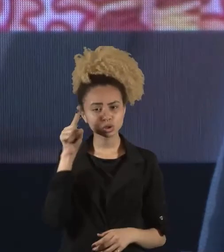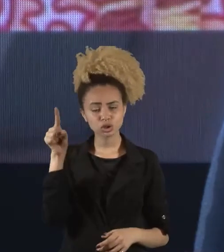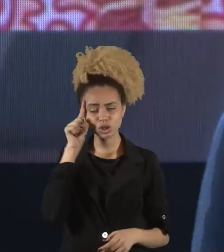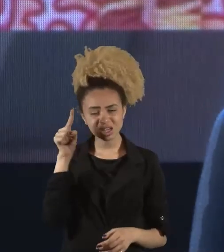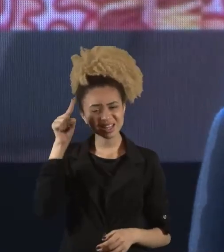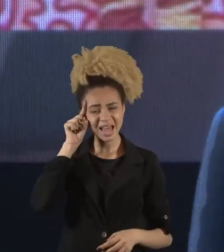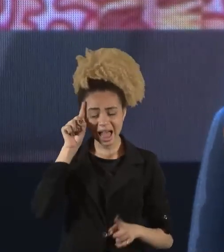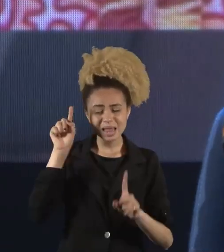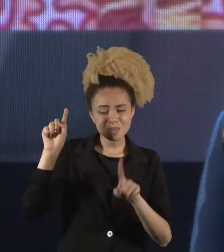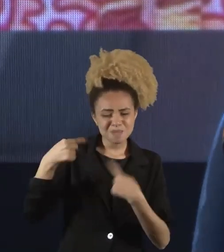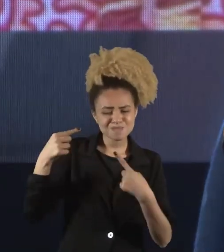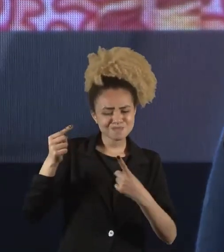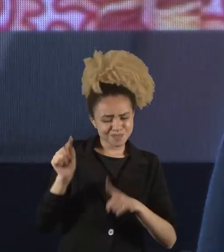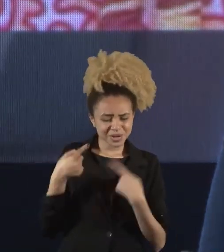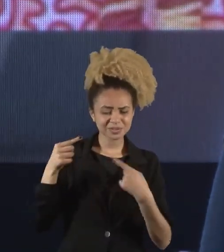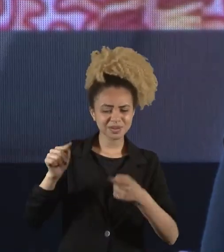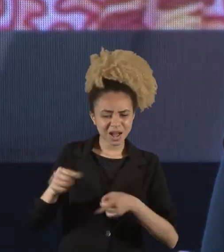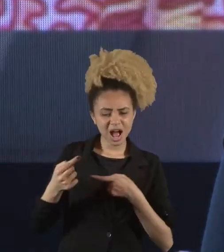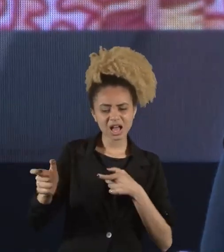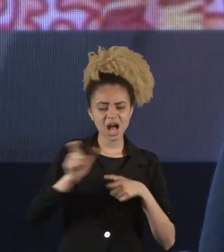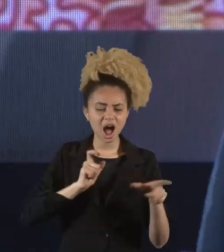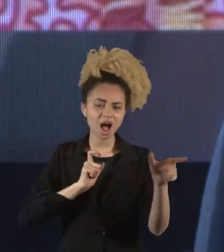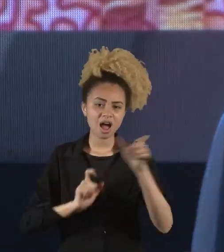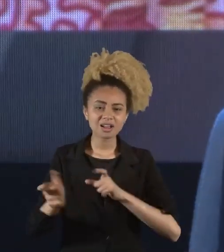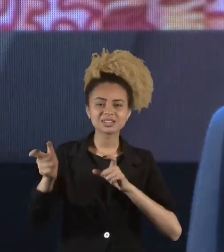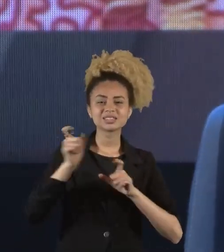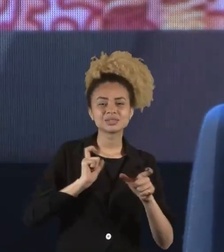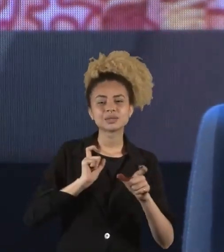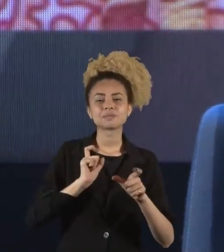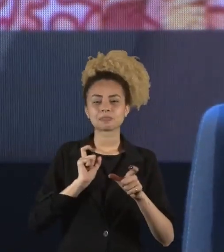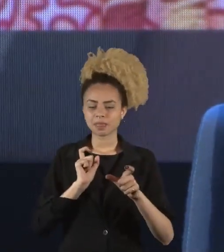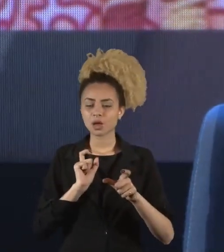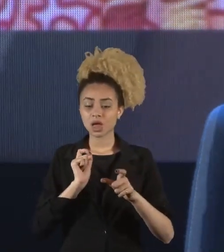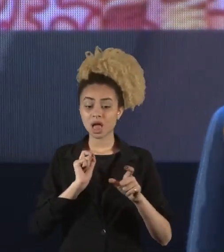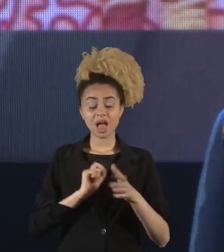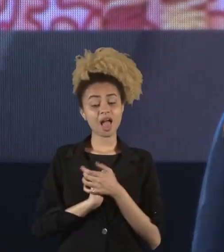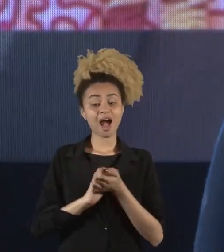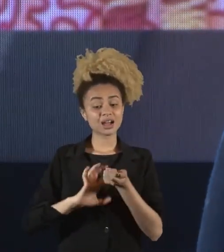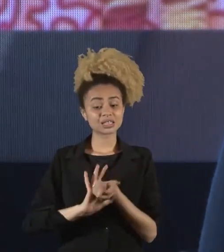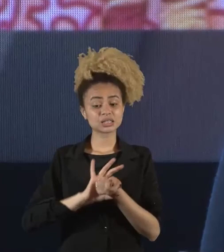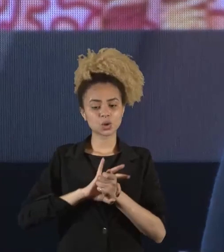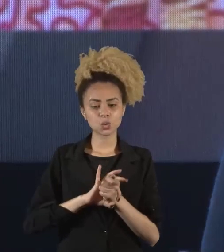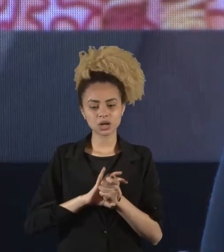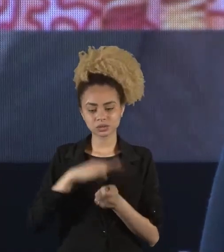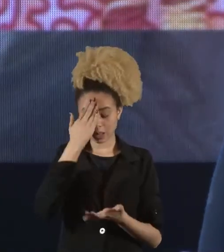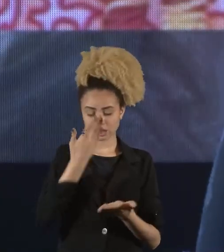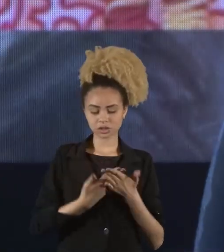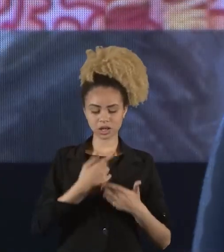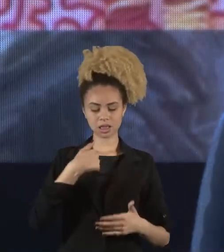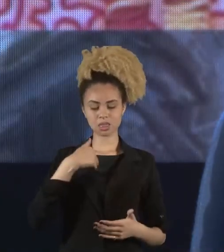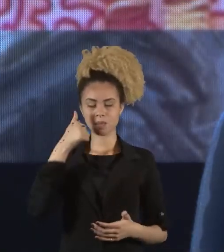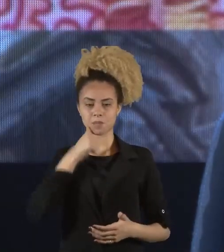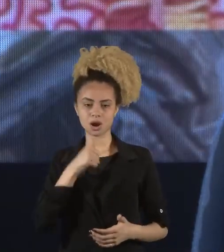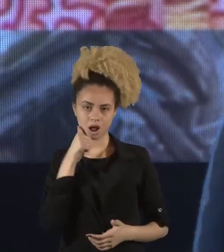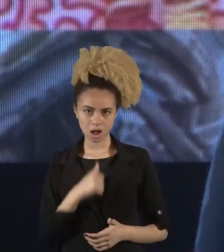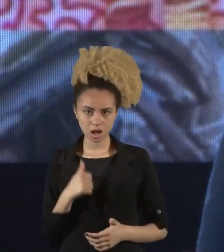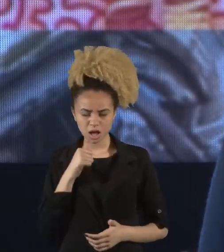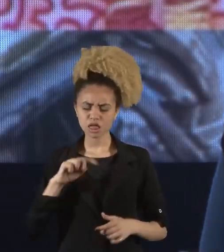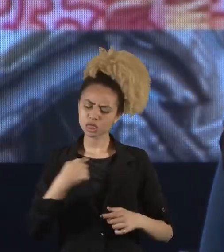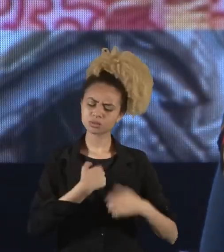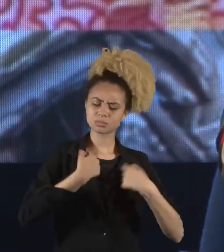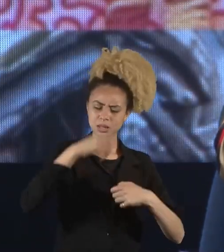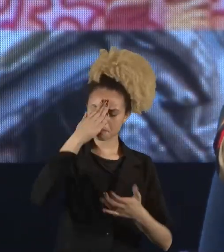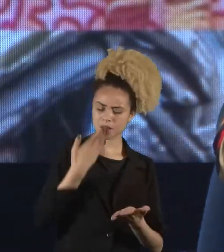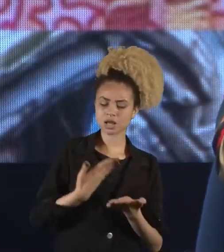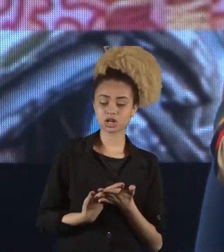atacada pela sociedade, pela estrutura que é a autoconfiança da mulher. Então, nós precisamos da autoconfiança para